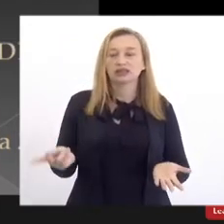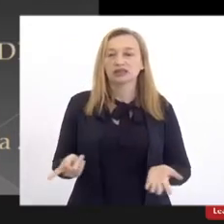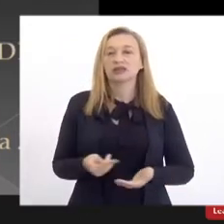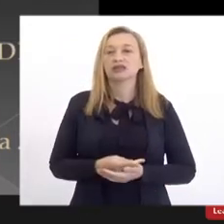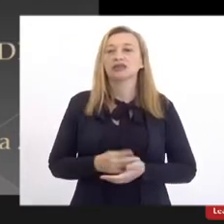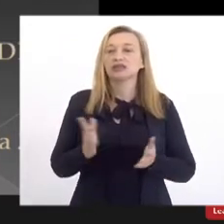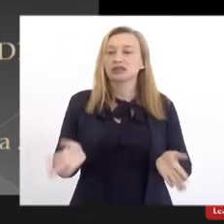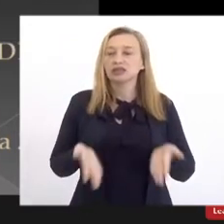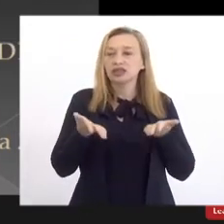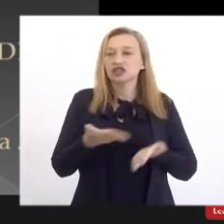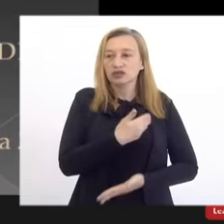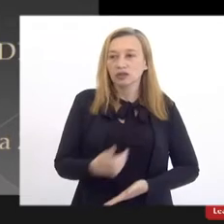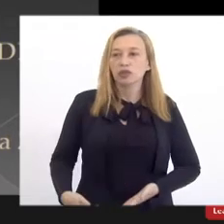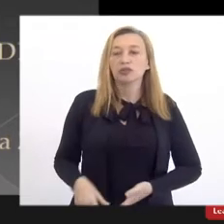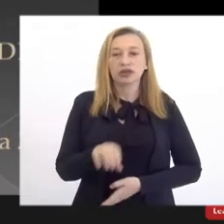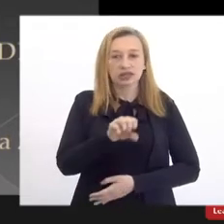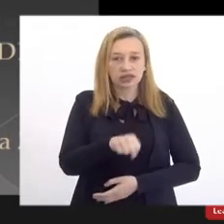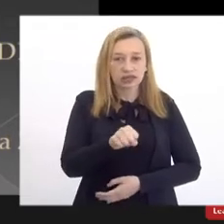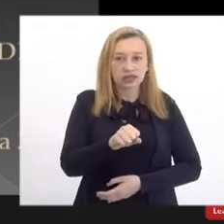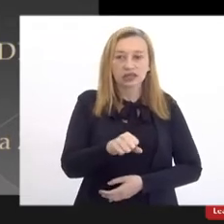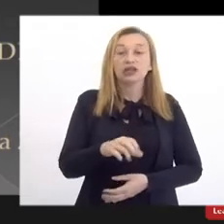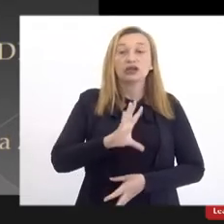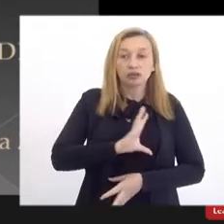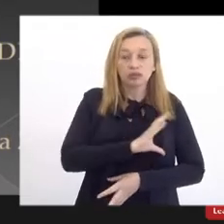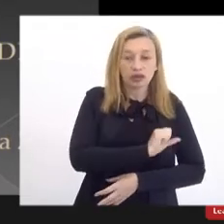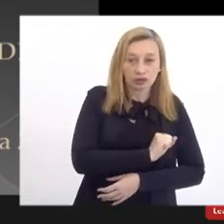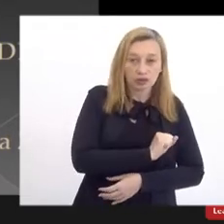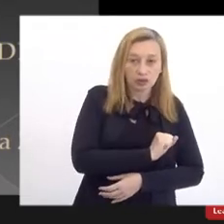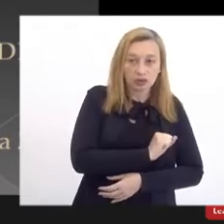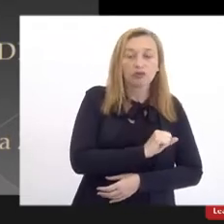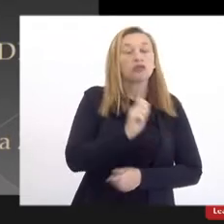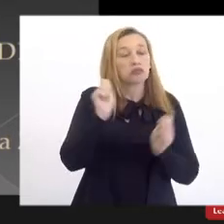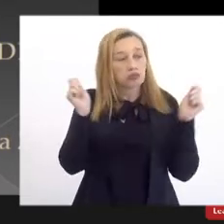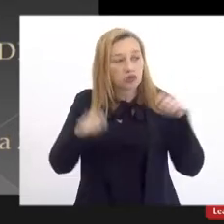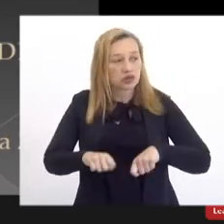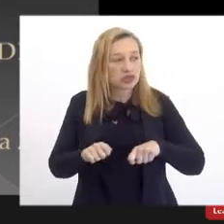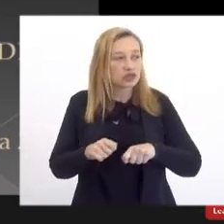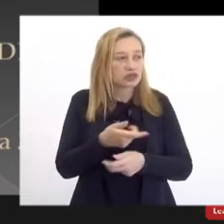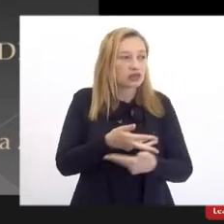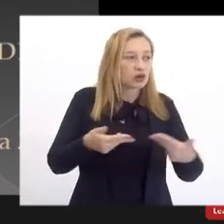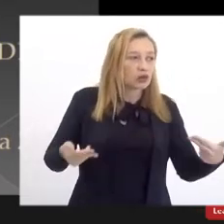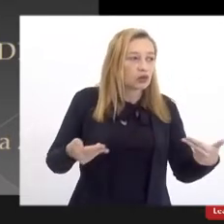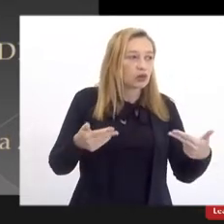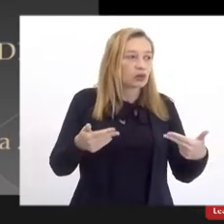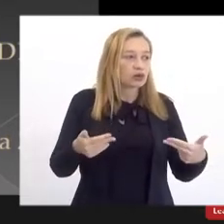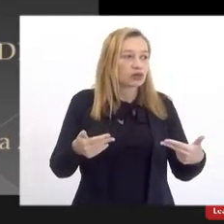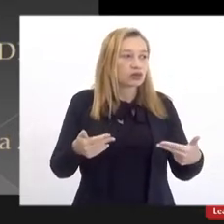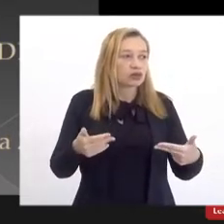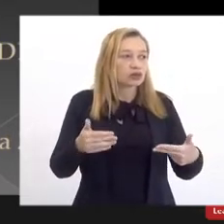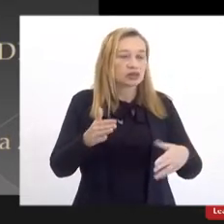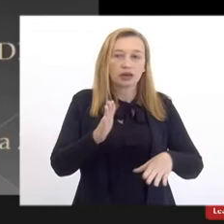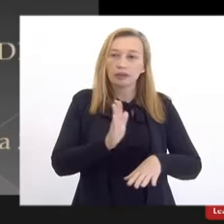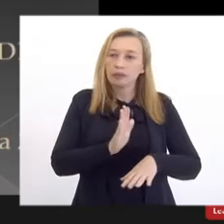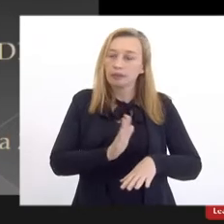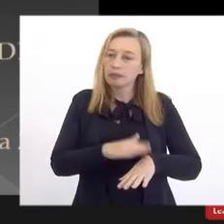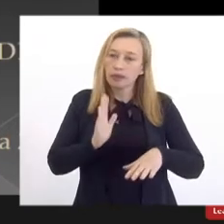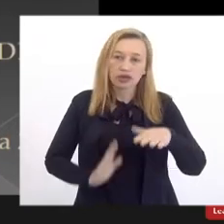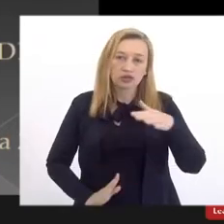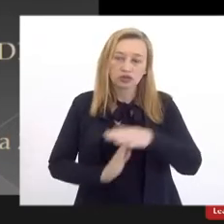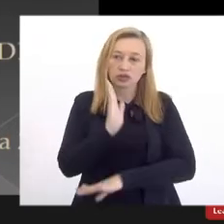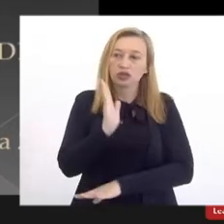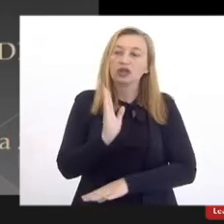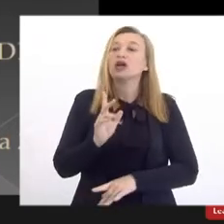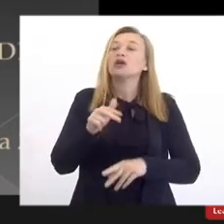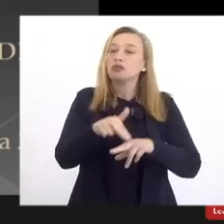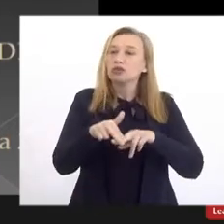iniciativa pública. E por amor é possível fazer coisas acima dos nossos limites. E é por isso que